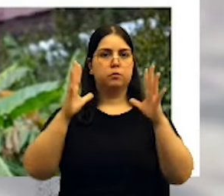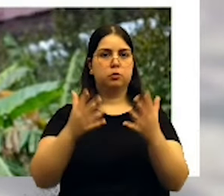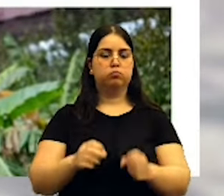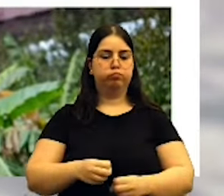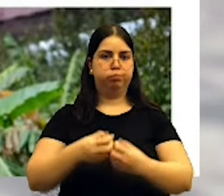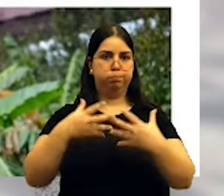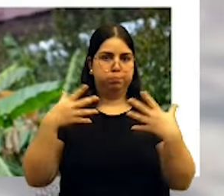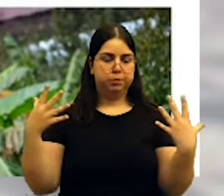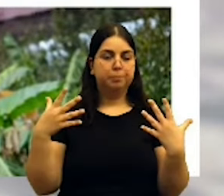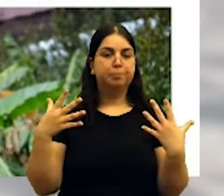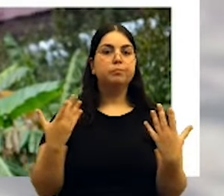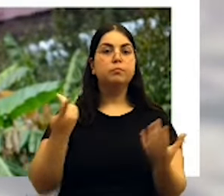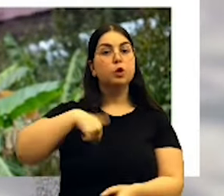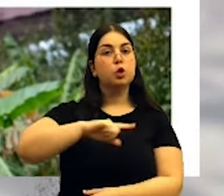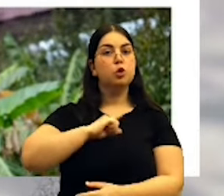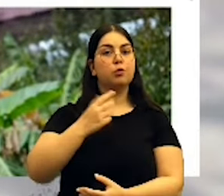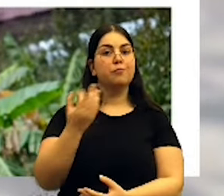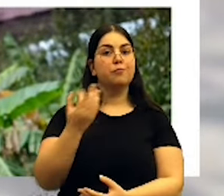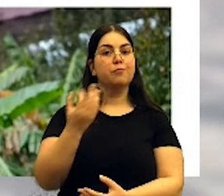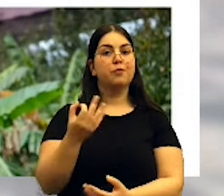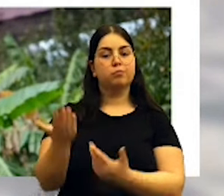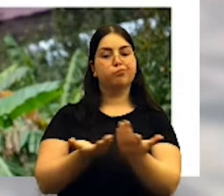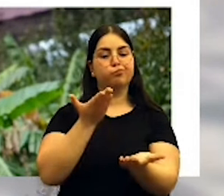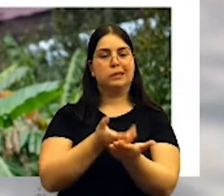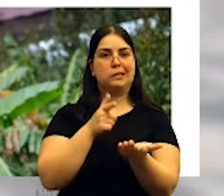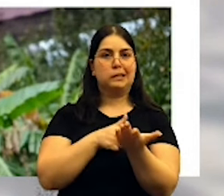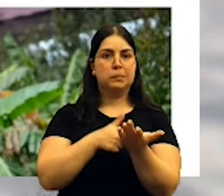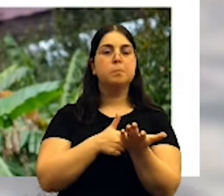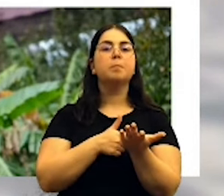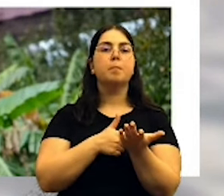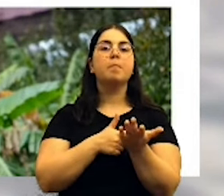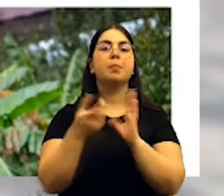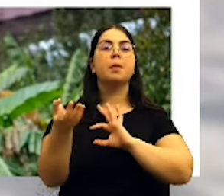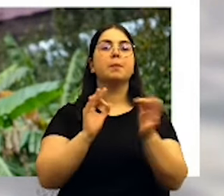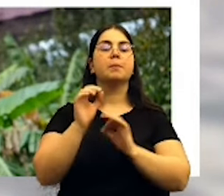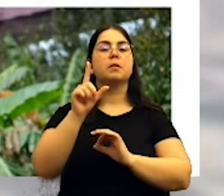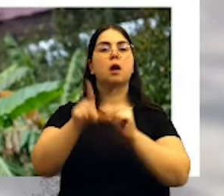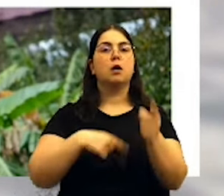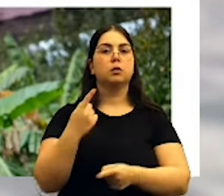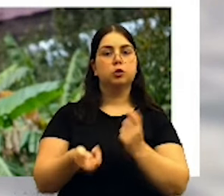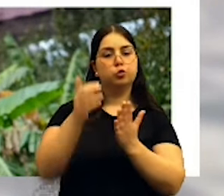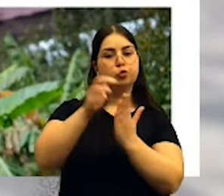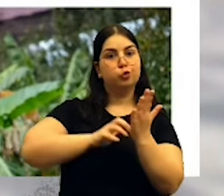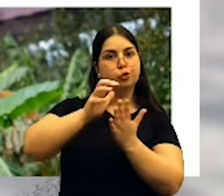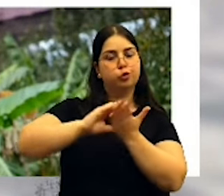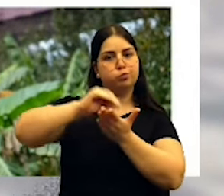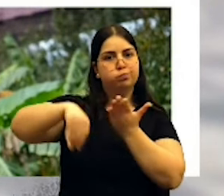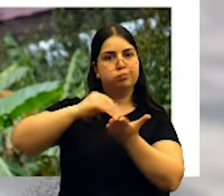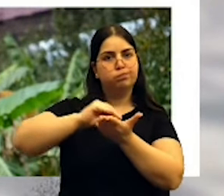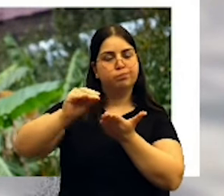depois de termos apresentado as notícias e a preparação de manifestos e de petições na cidade,